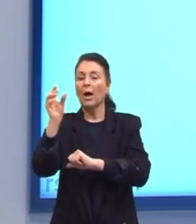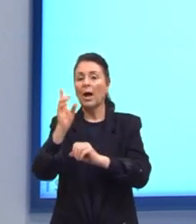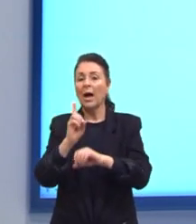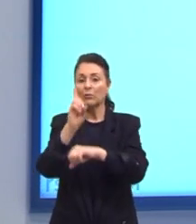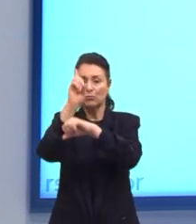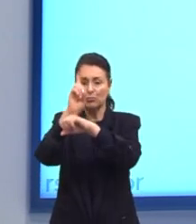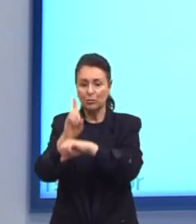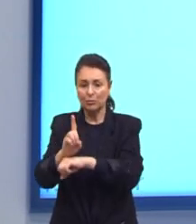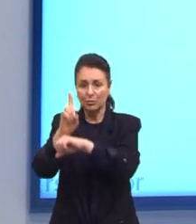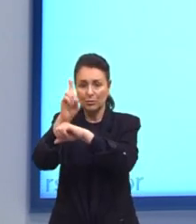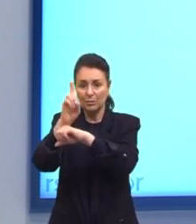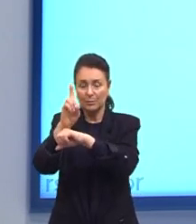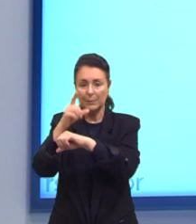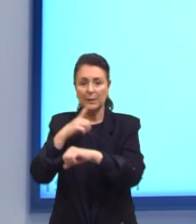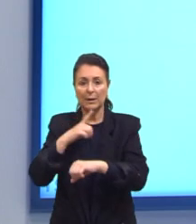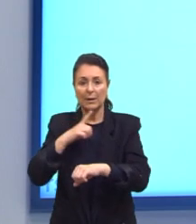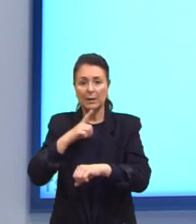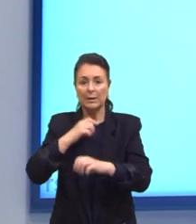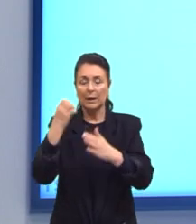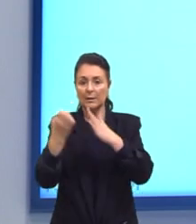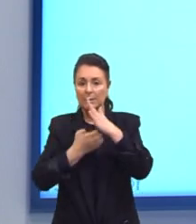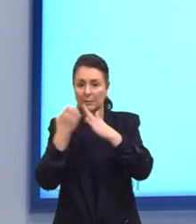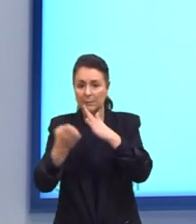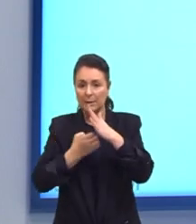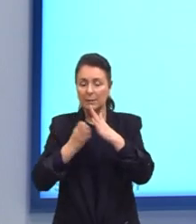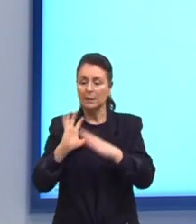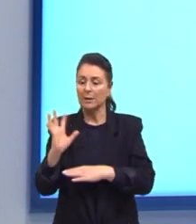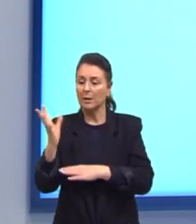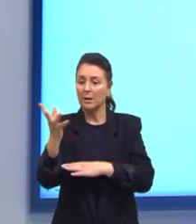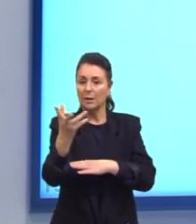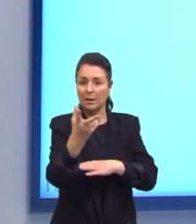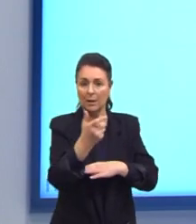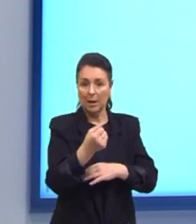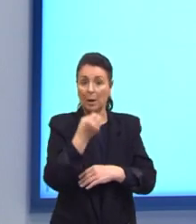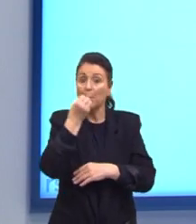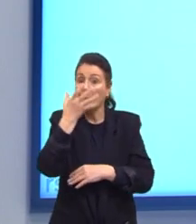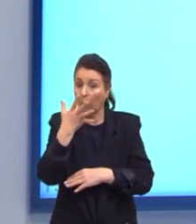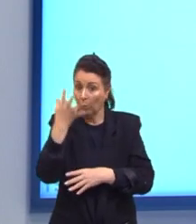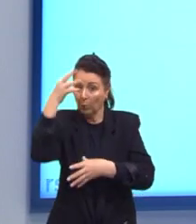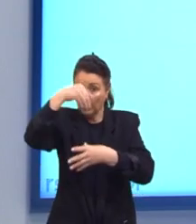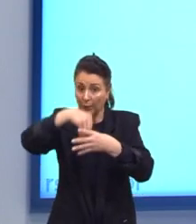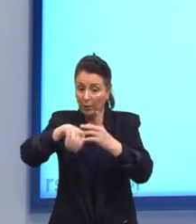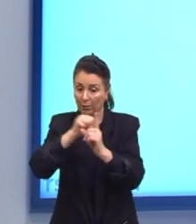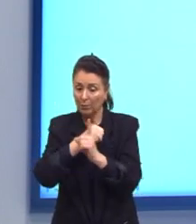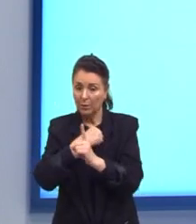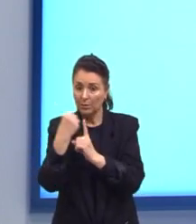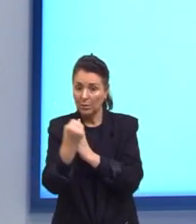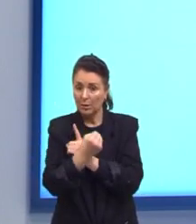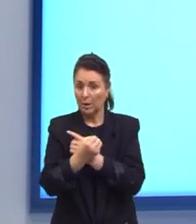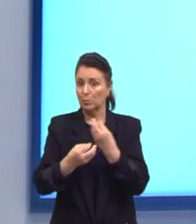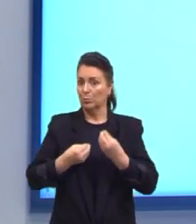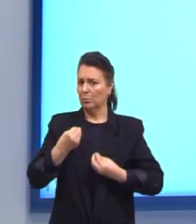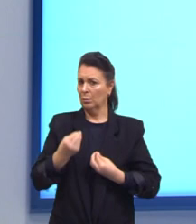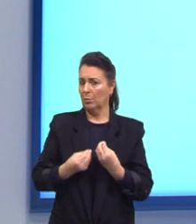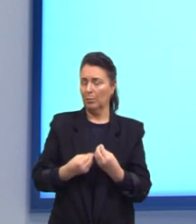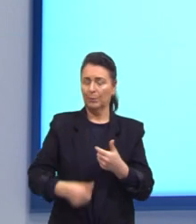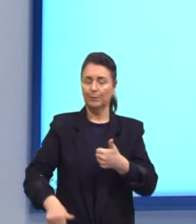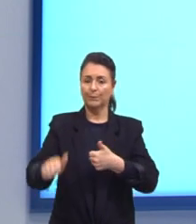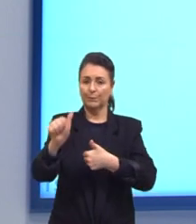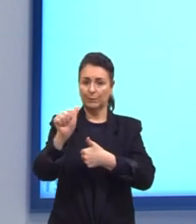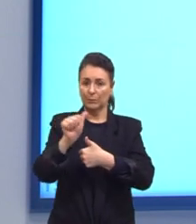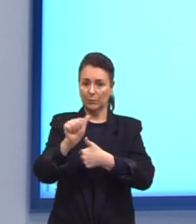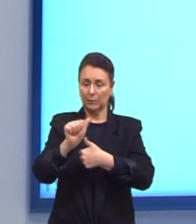Essa nova Ordem Do mercado Tem efeitos Benéficos Para a sociedade Como Letra A